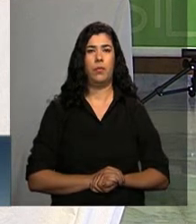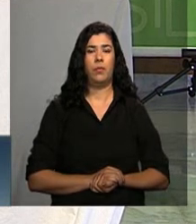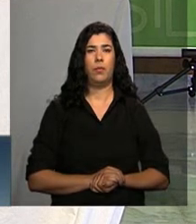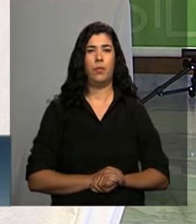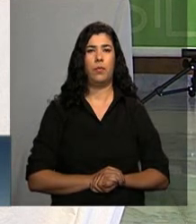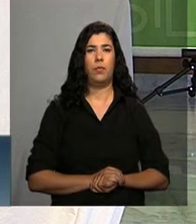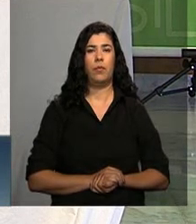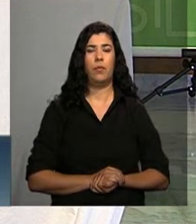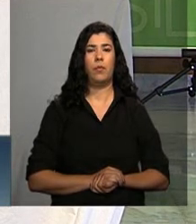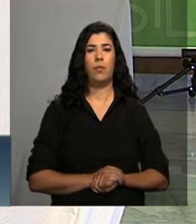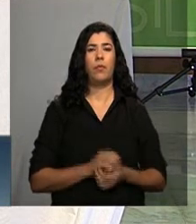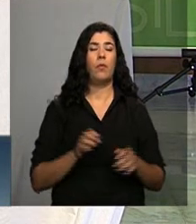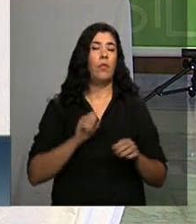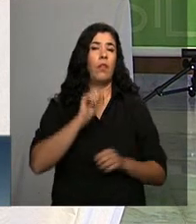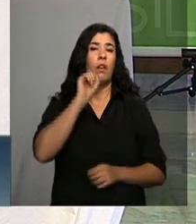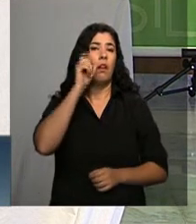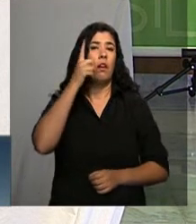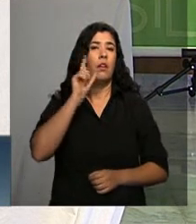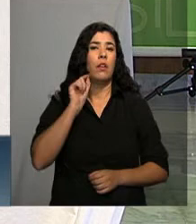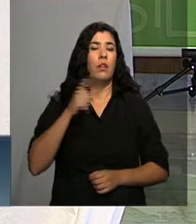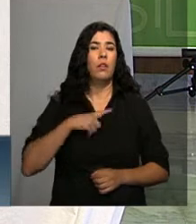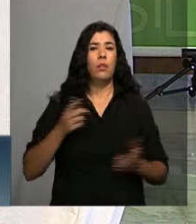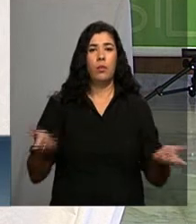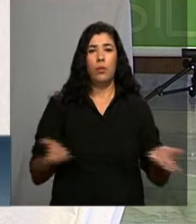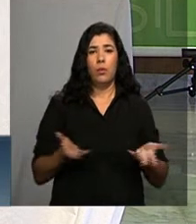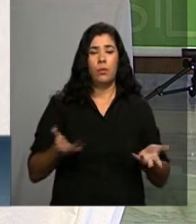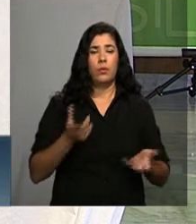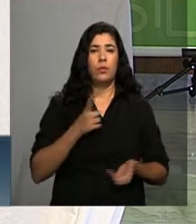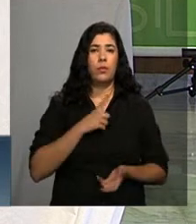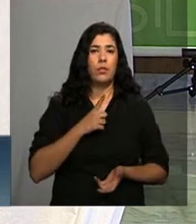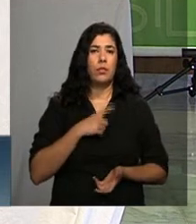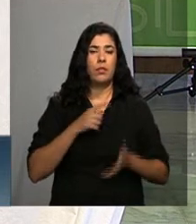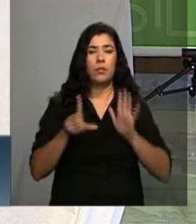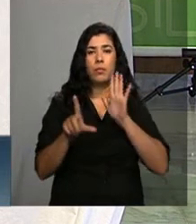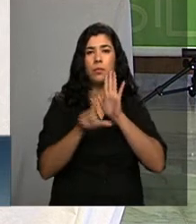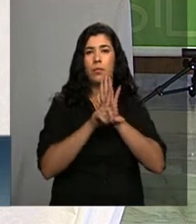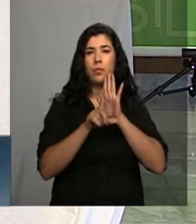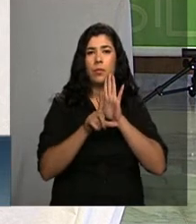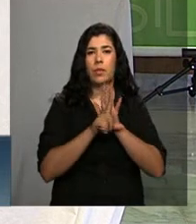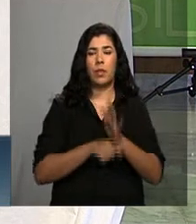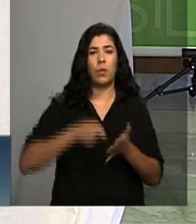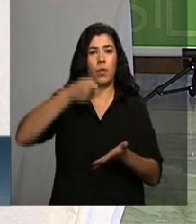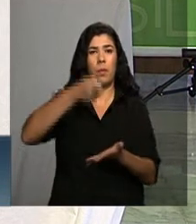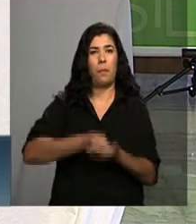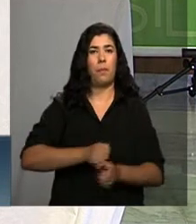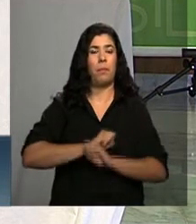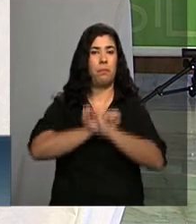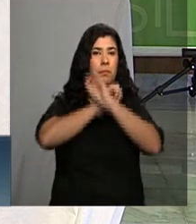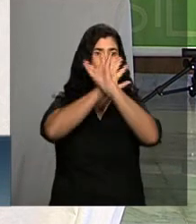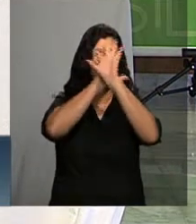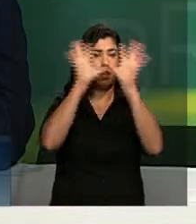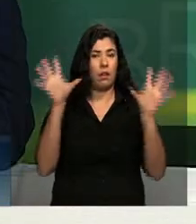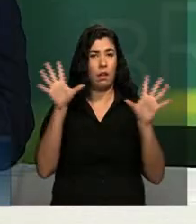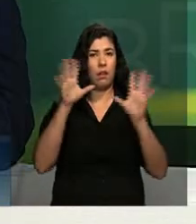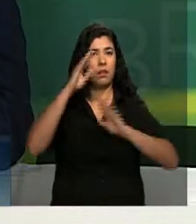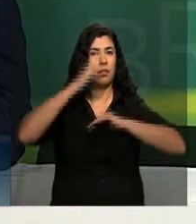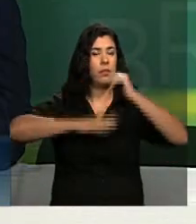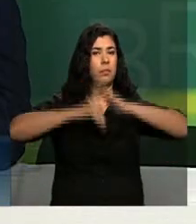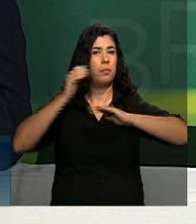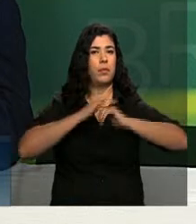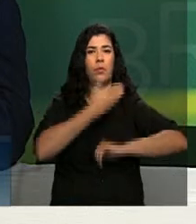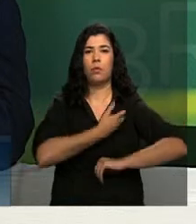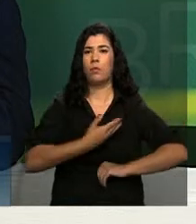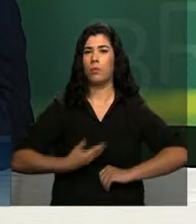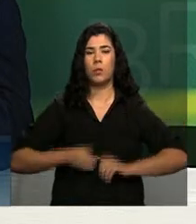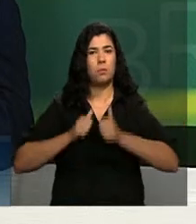Claro, hoje nós temos uma legislação que impõe transparência nas ações do governo. Eu vou seguir